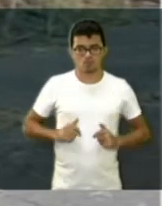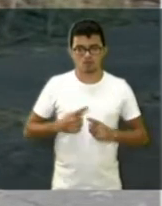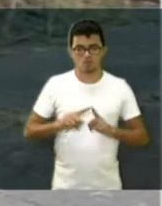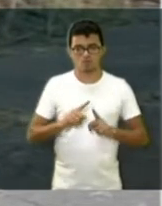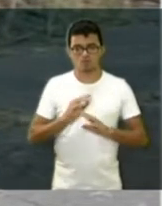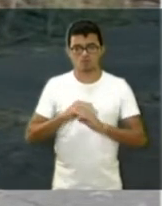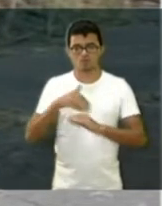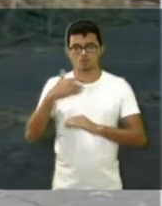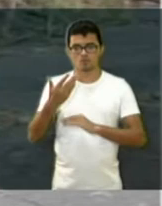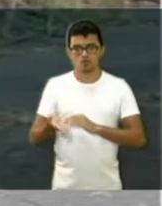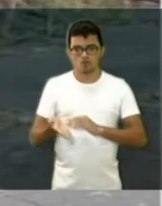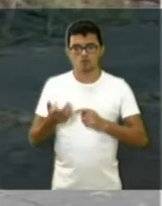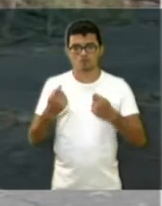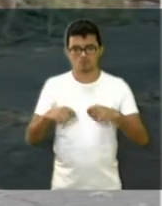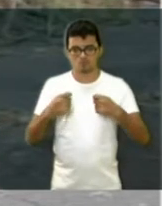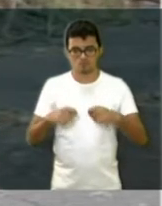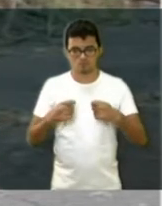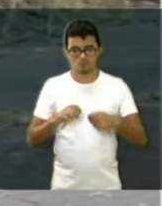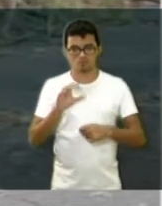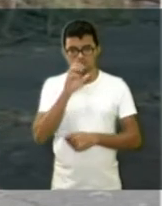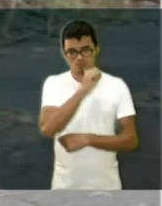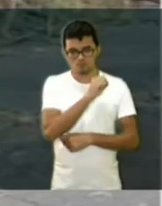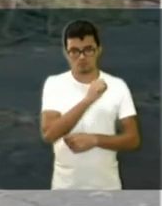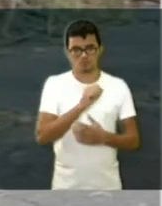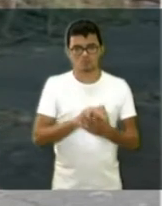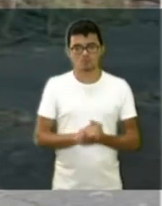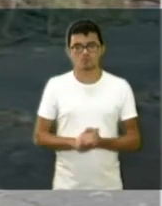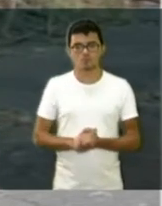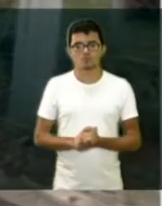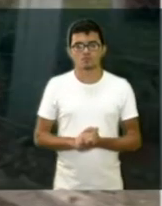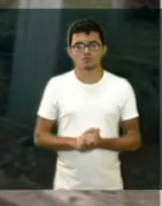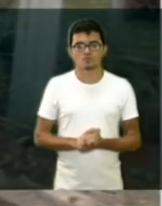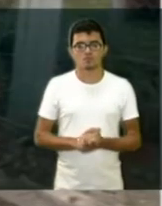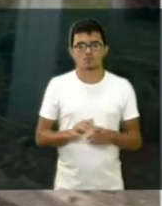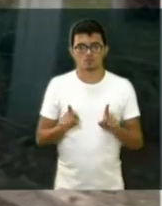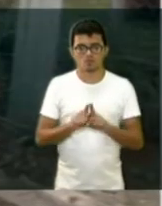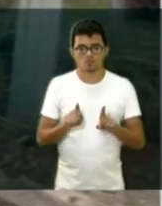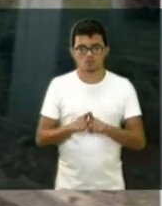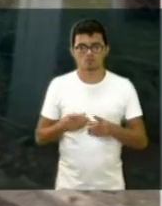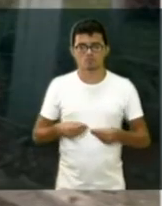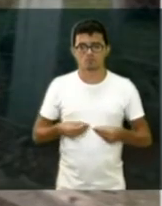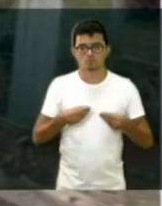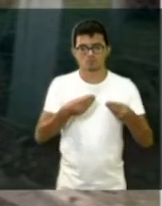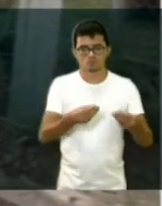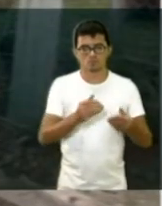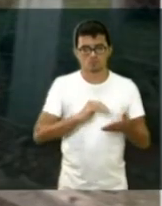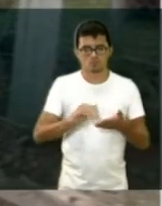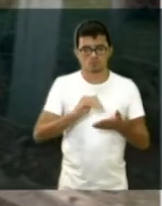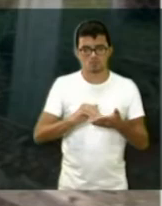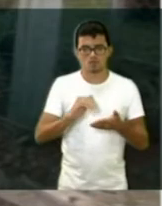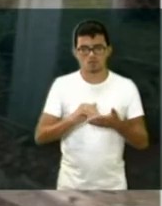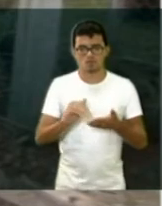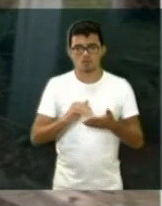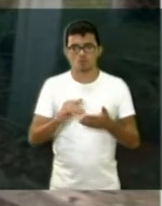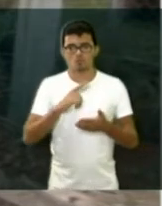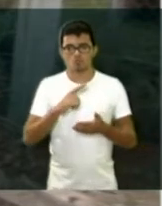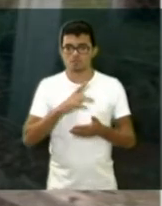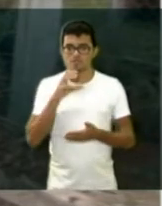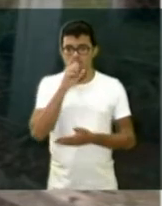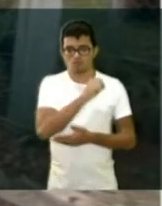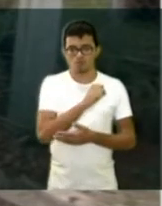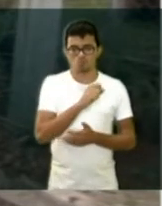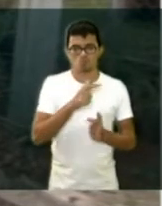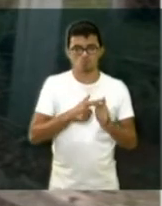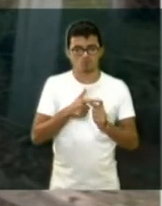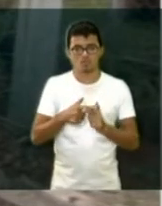algumas medidas urgentes. Então, também encaminhei para o secretário para tomar essas providências urgentes, porque